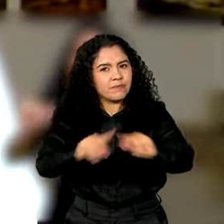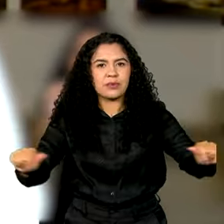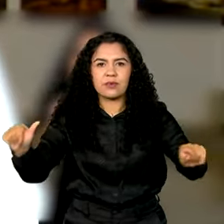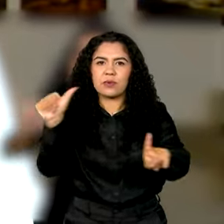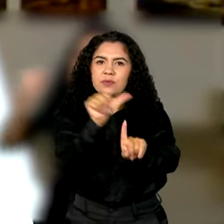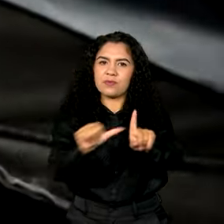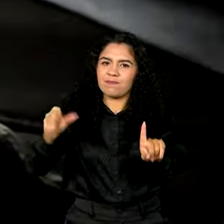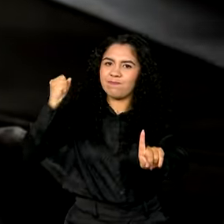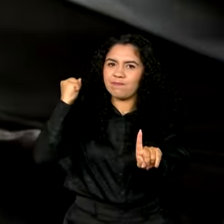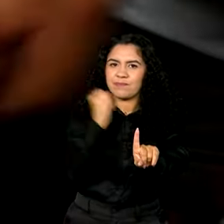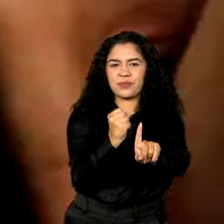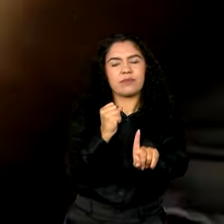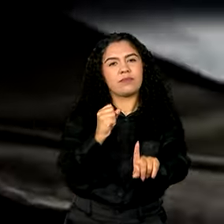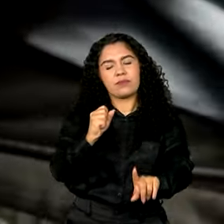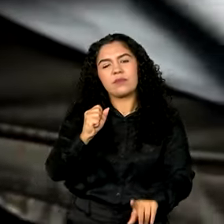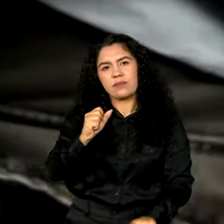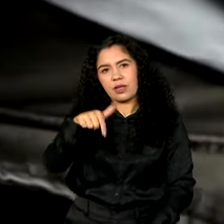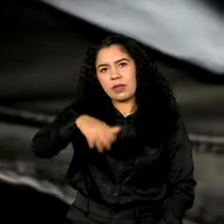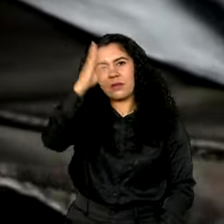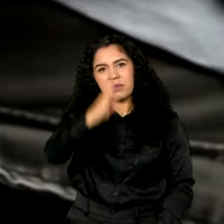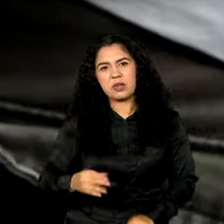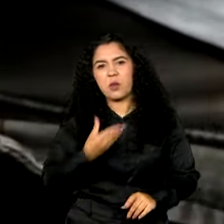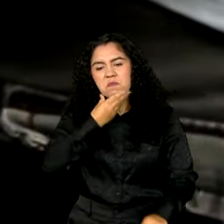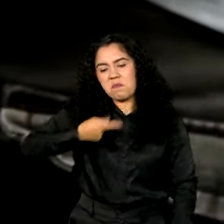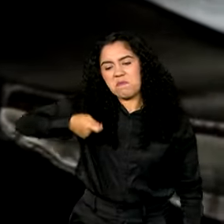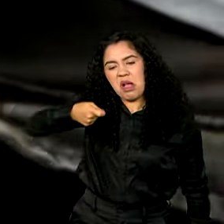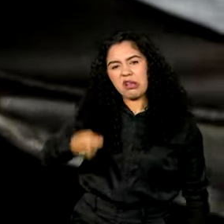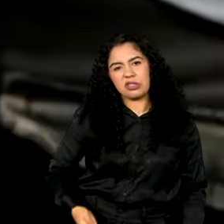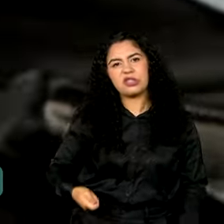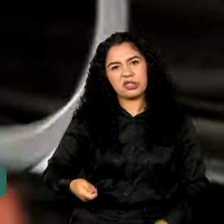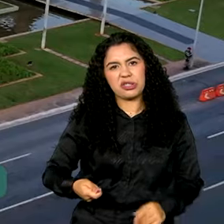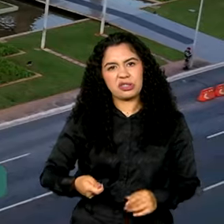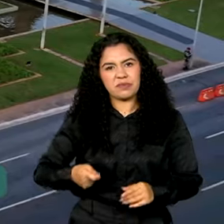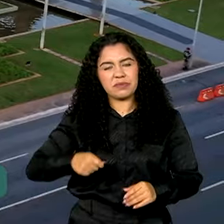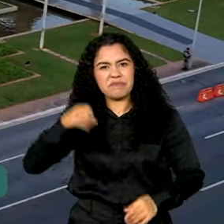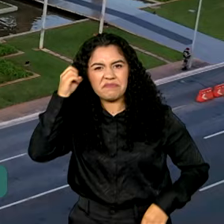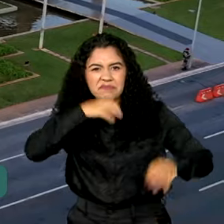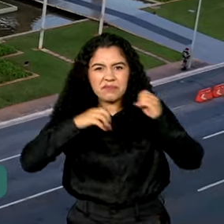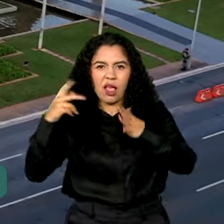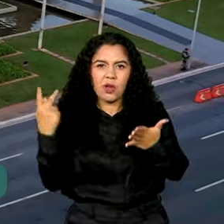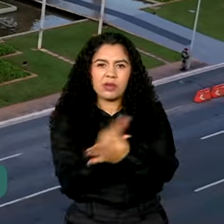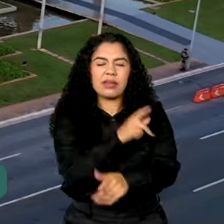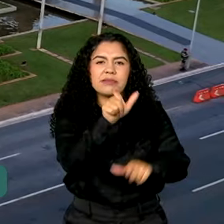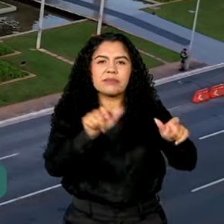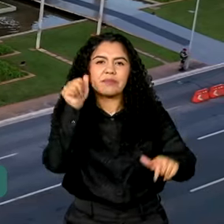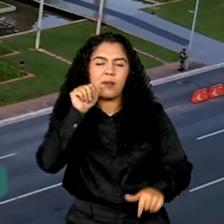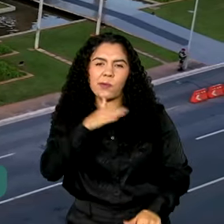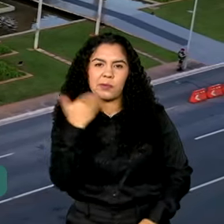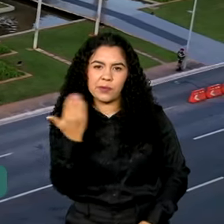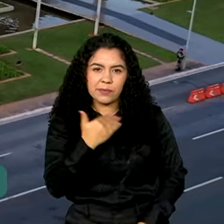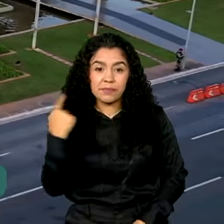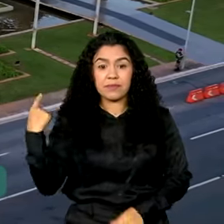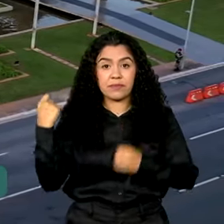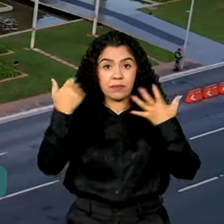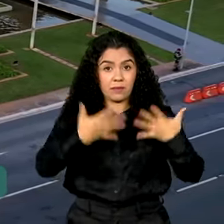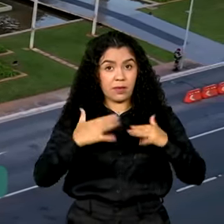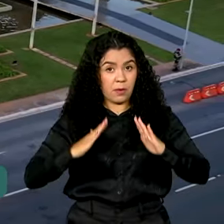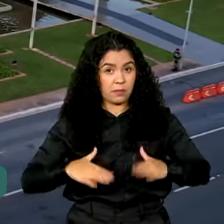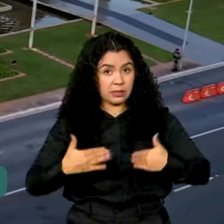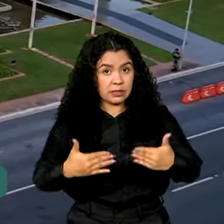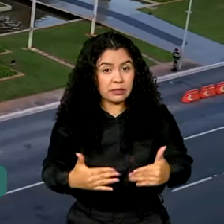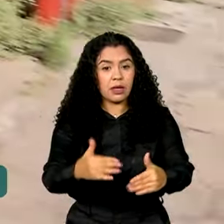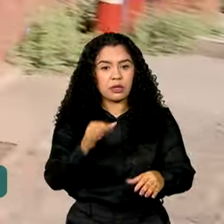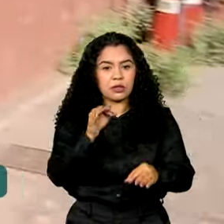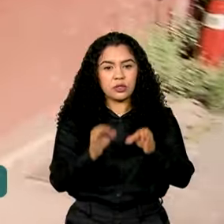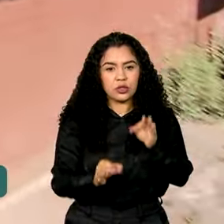feminicídio no Brasil e o machismo que faz com que as mulheres morram. O Ministério da Justiça atendeu ao chamado de Cida